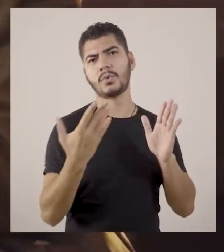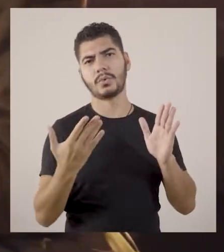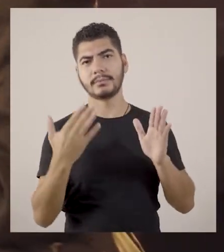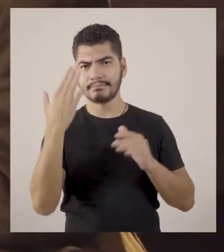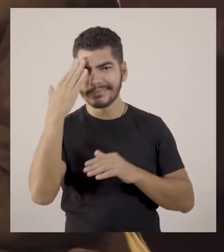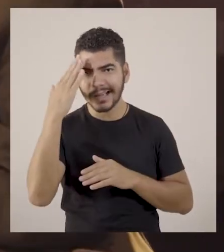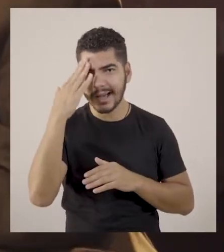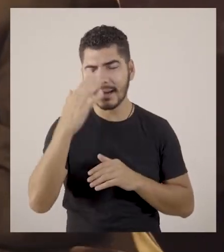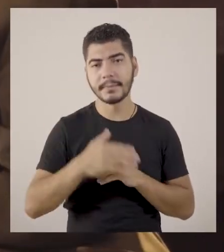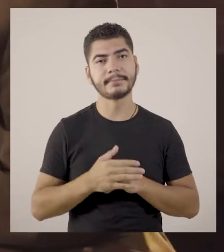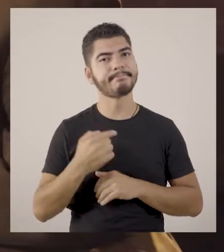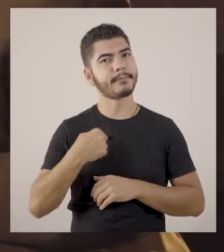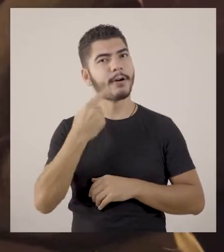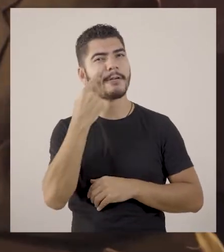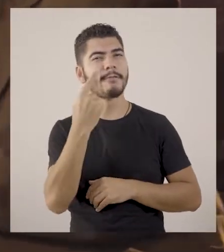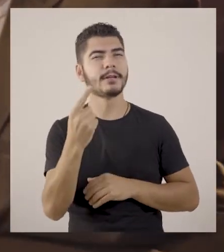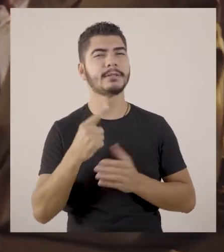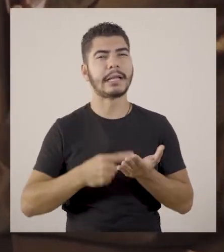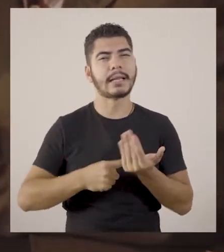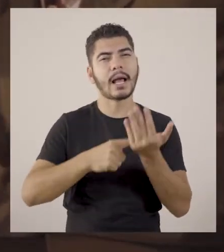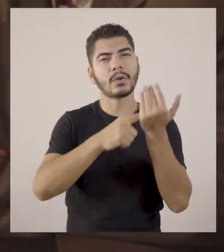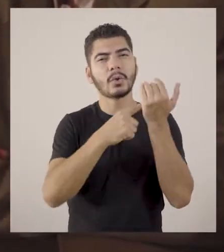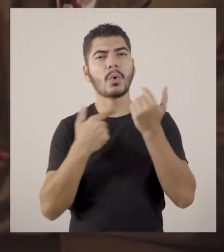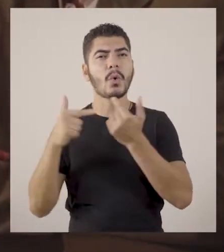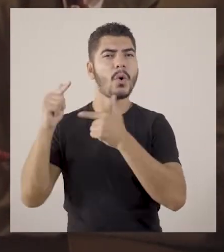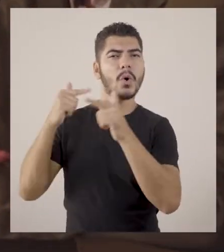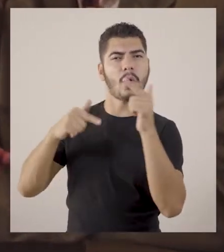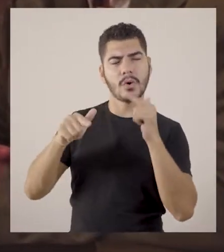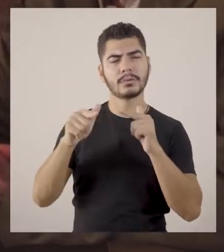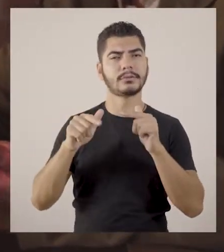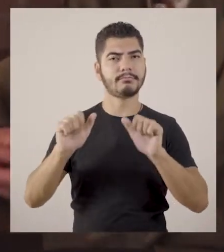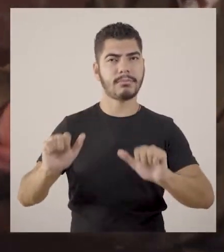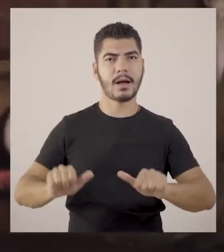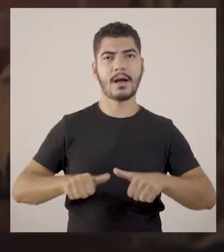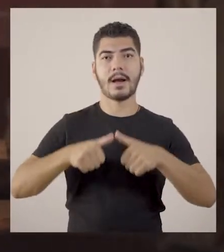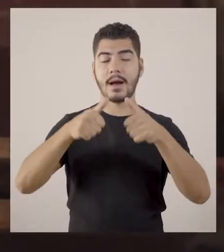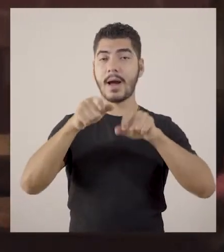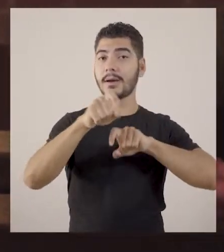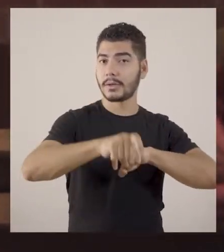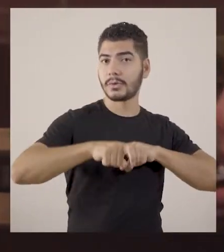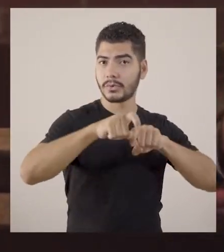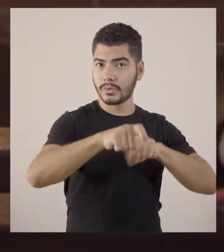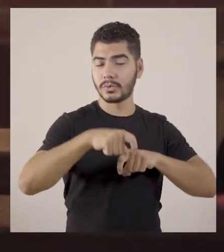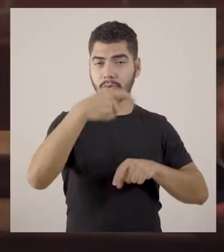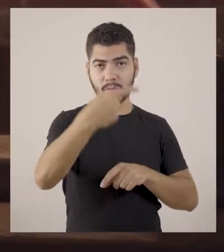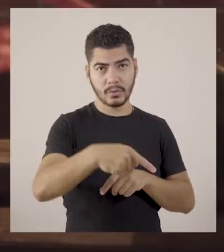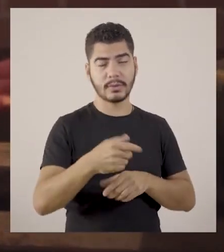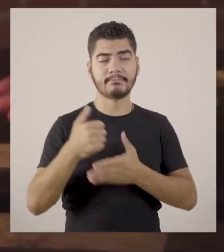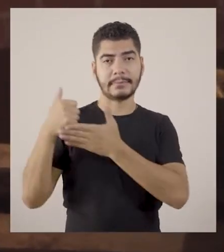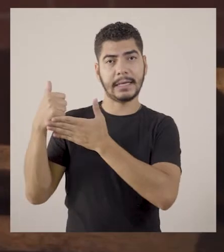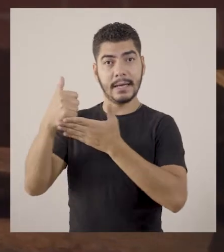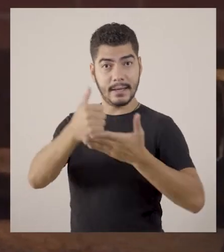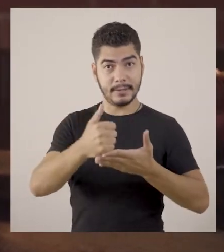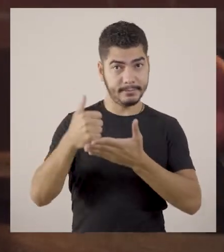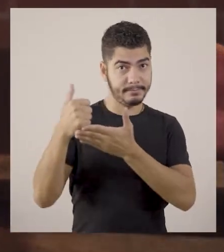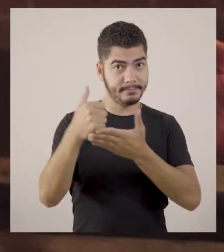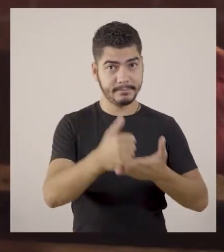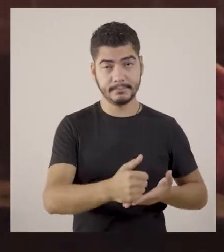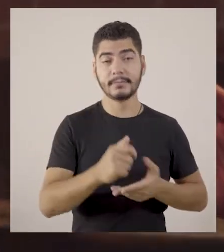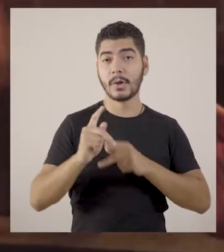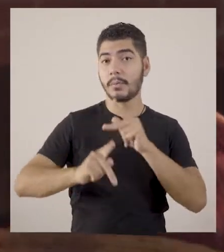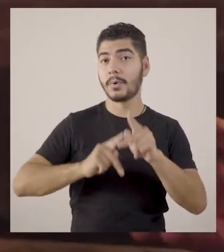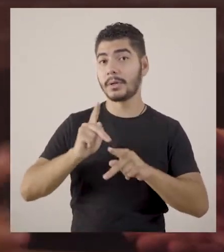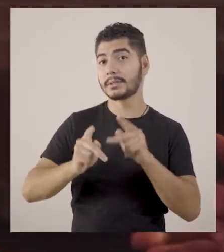sabe? Eu vejo que outras tecnologias também foram aperfeiçoadas na agricultura tropical. Trazidas por essas